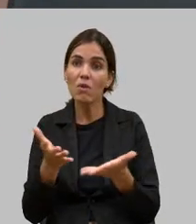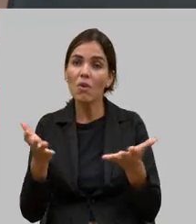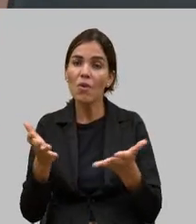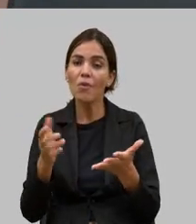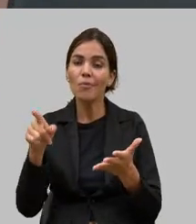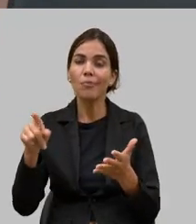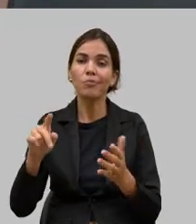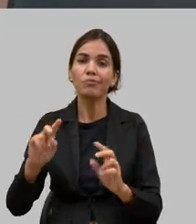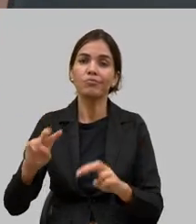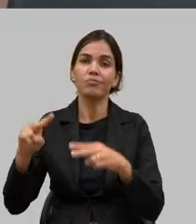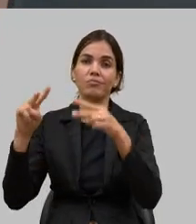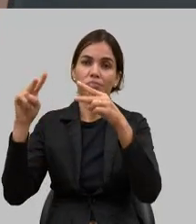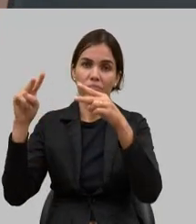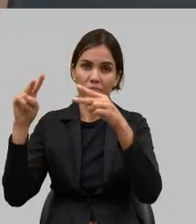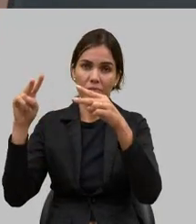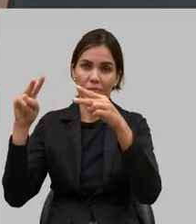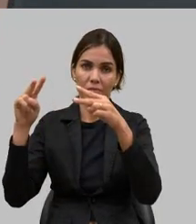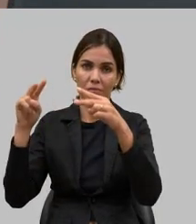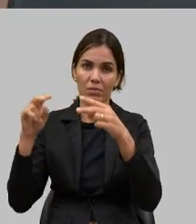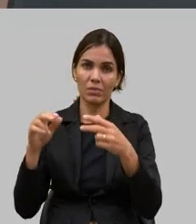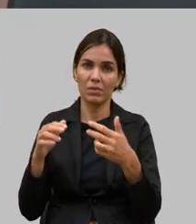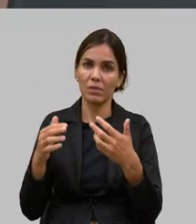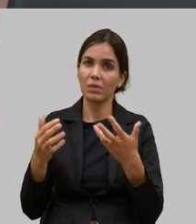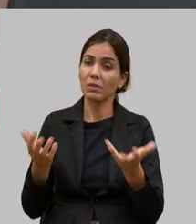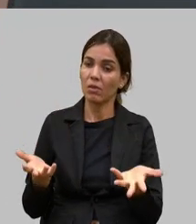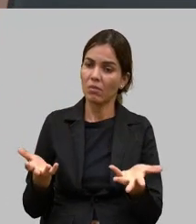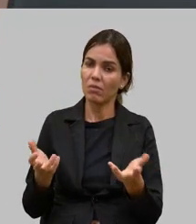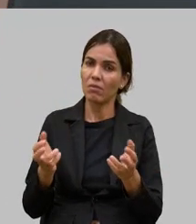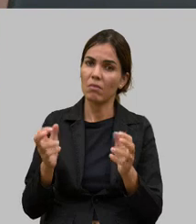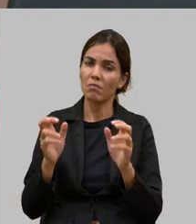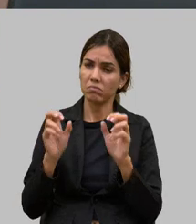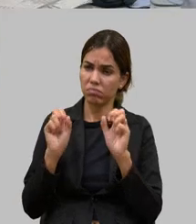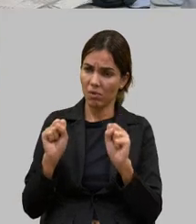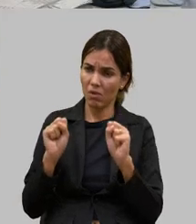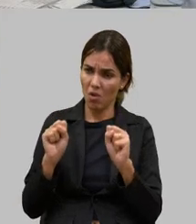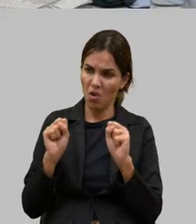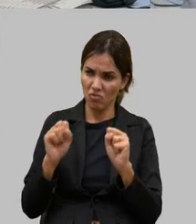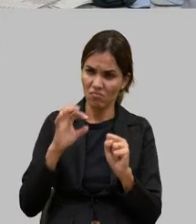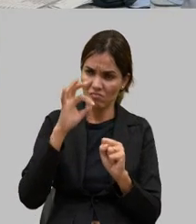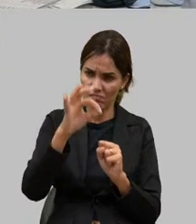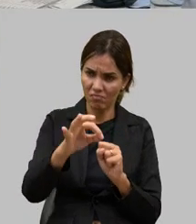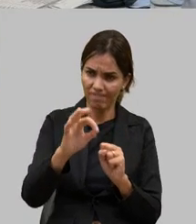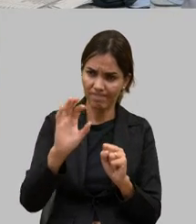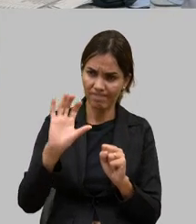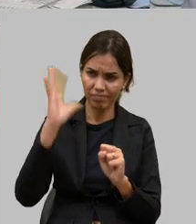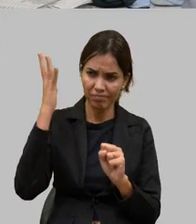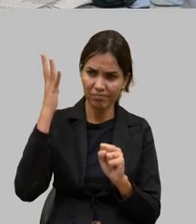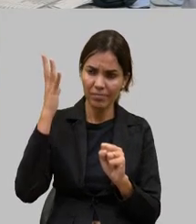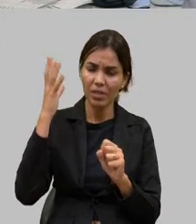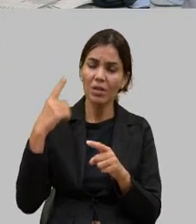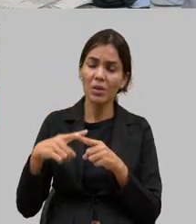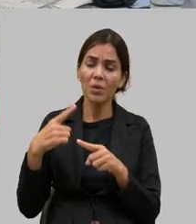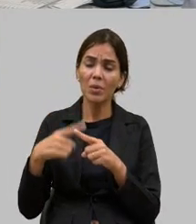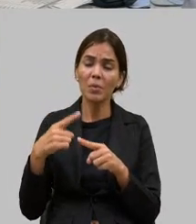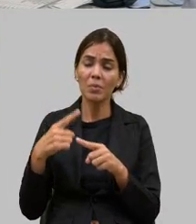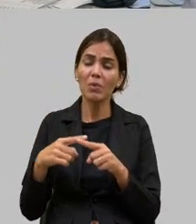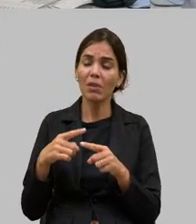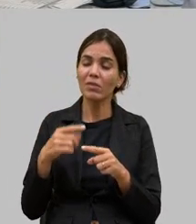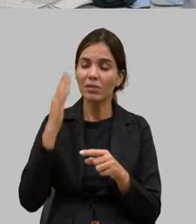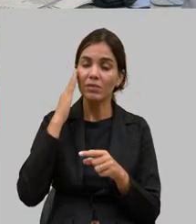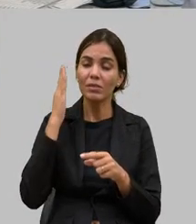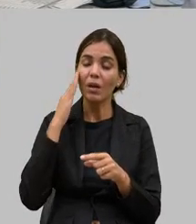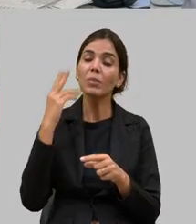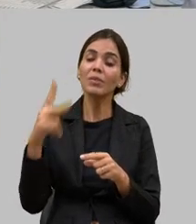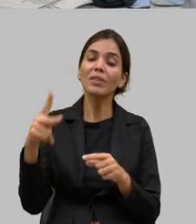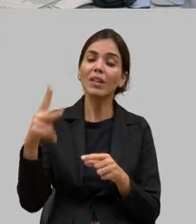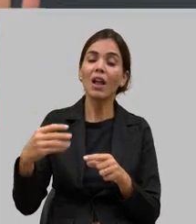esse futuro de fato ele pode acontecer porque o preço do leite a gente sabe como é a vida do produtor de leite uma hora está muito bom outra hora está muito